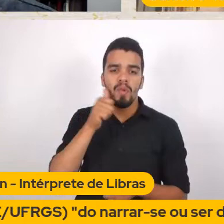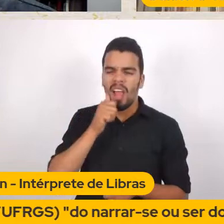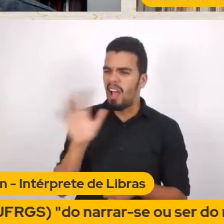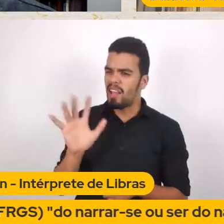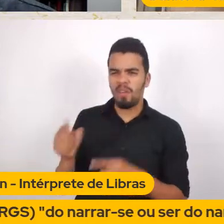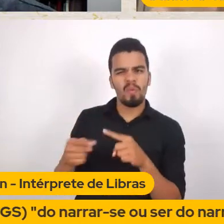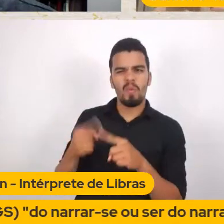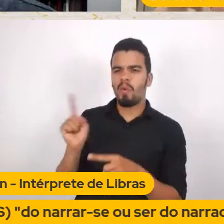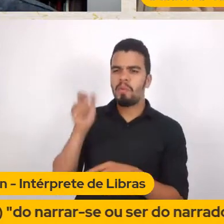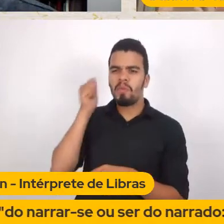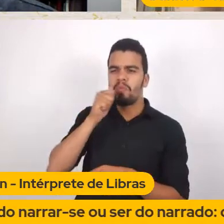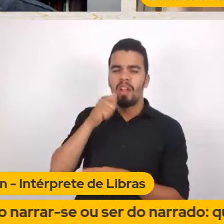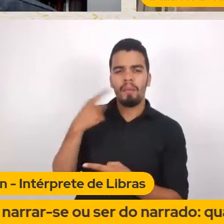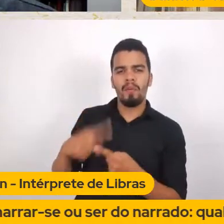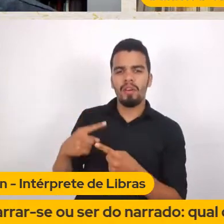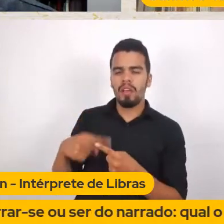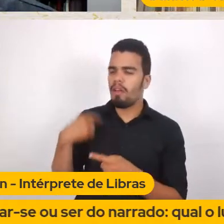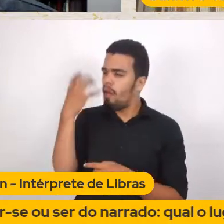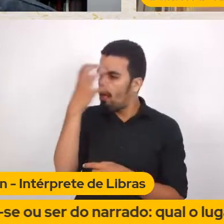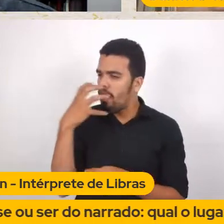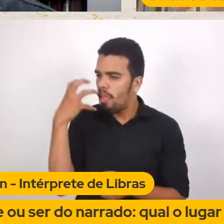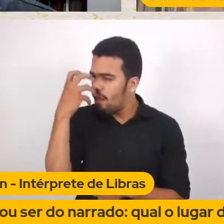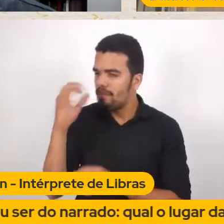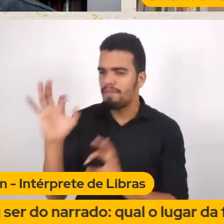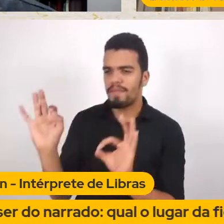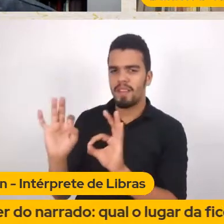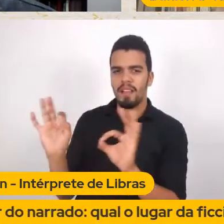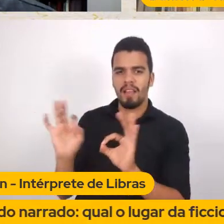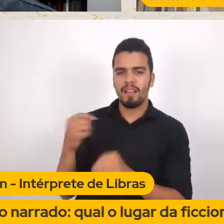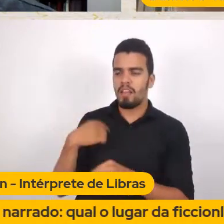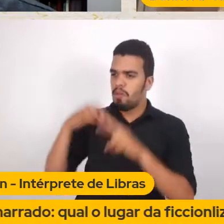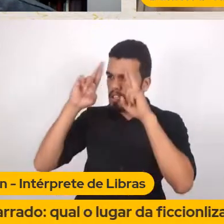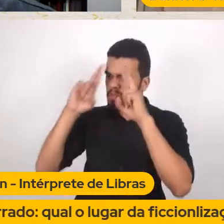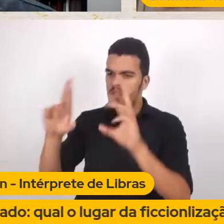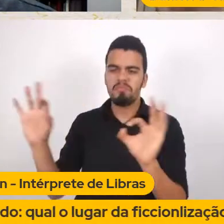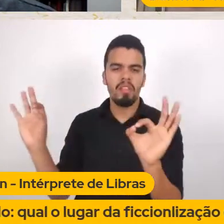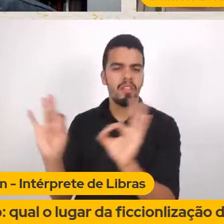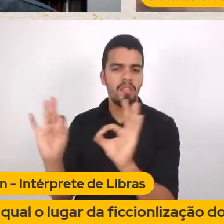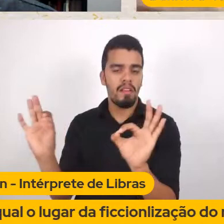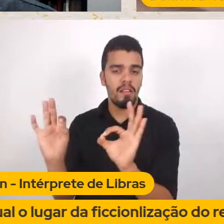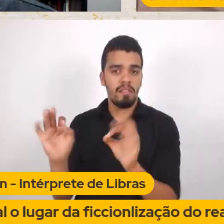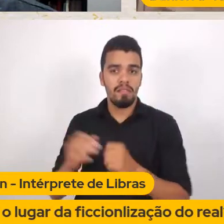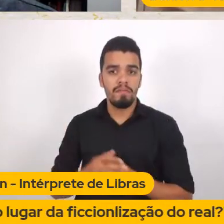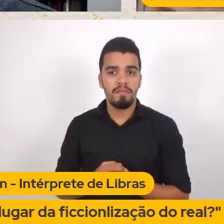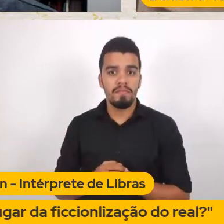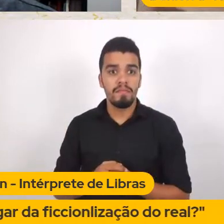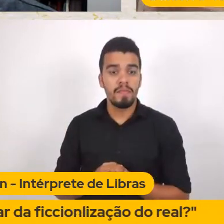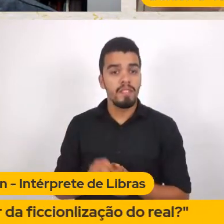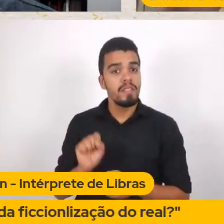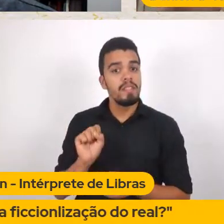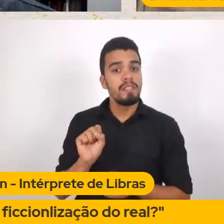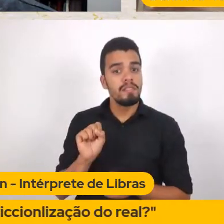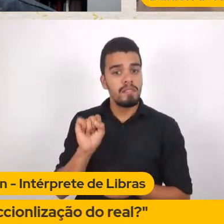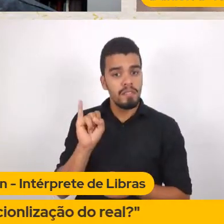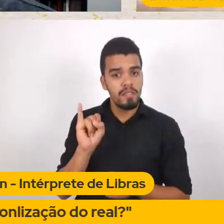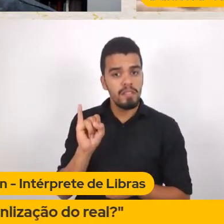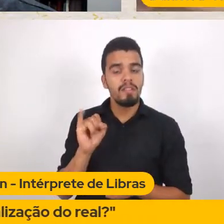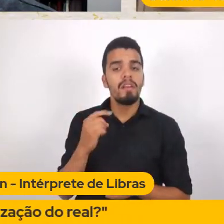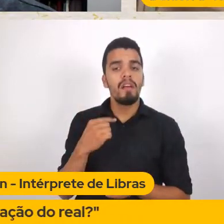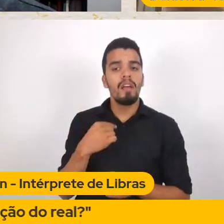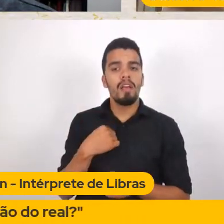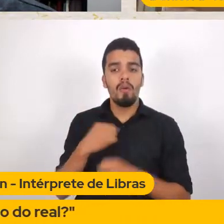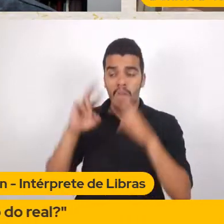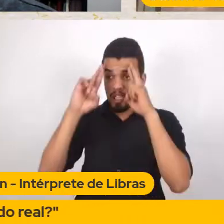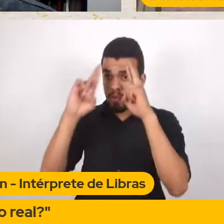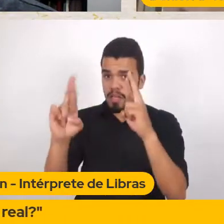quer Não é aquela mulher Que ele vai desejar Não é aquela mulher Que ele vai respeitar Então quando nós Não desejamos o outro Quando nós não Respeitamos